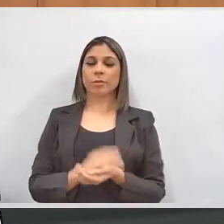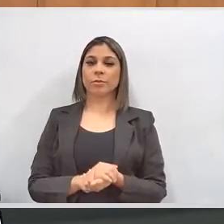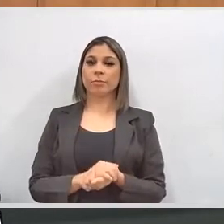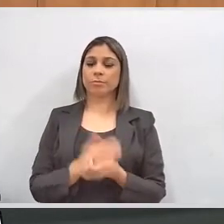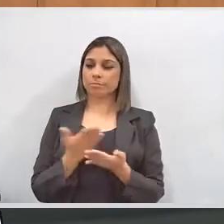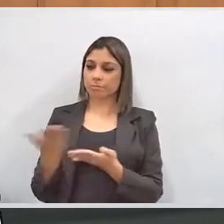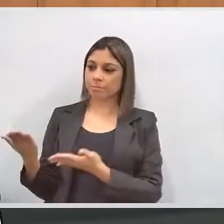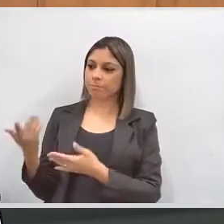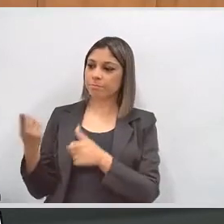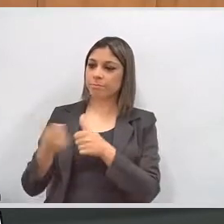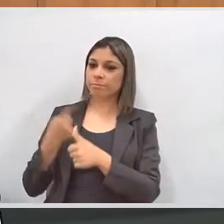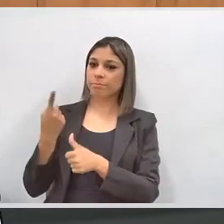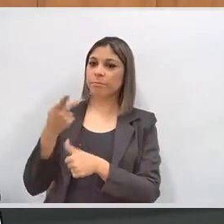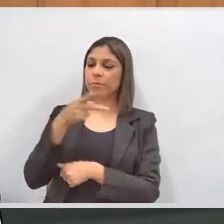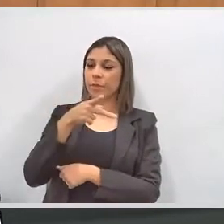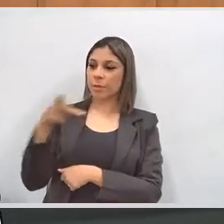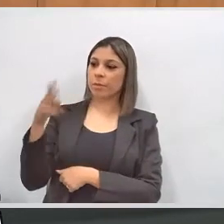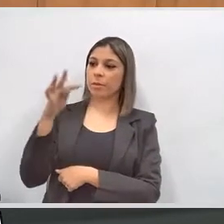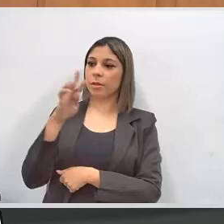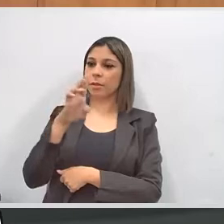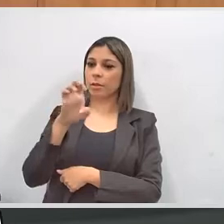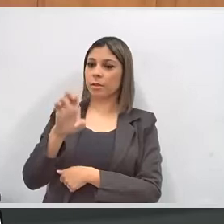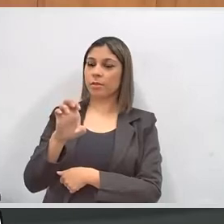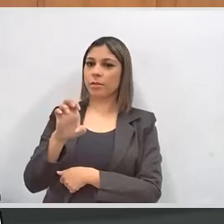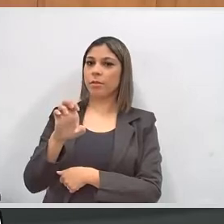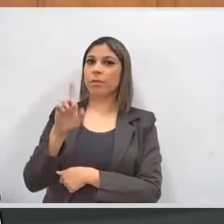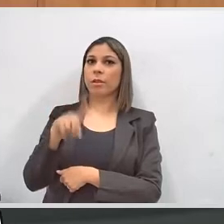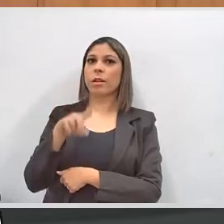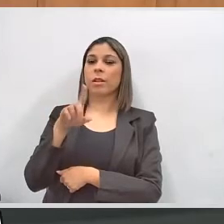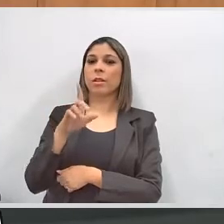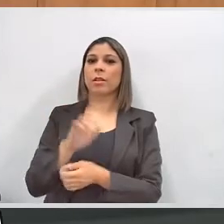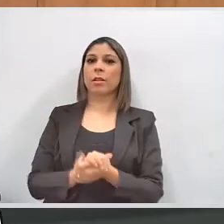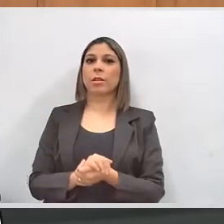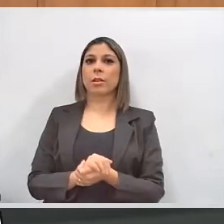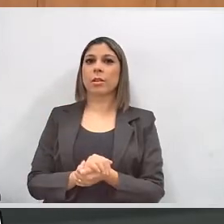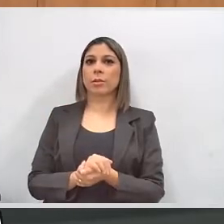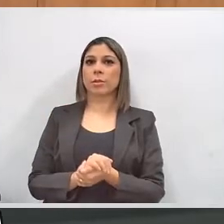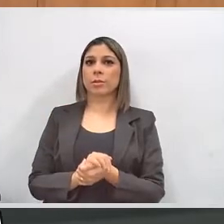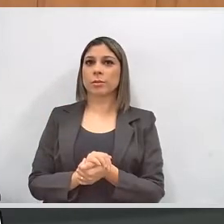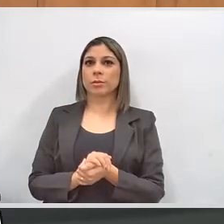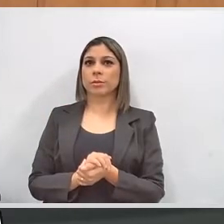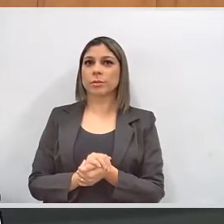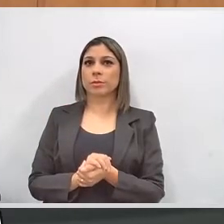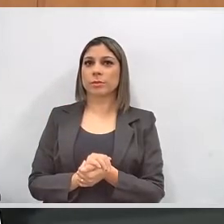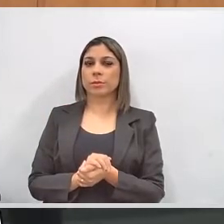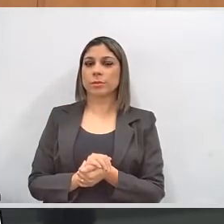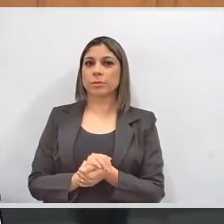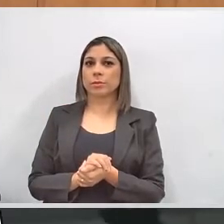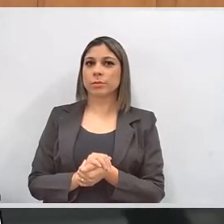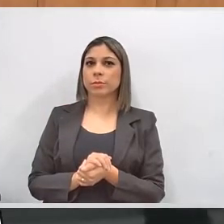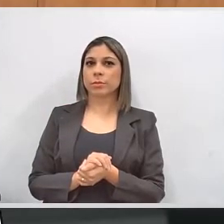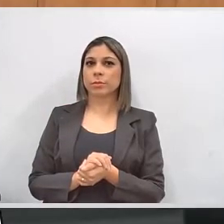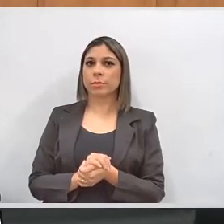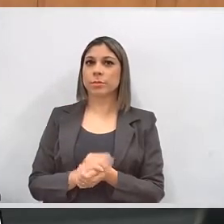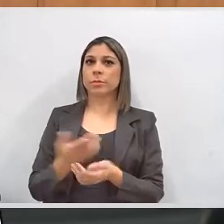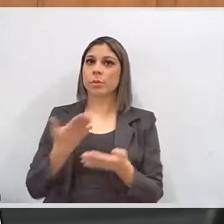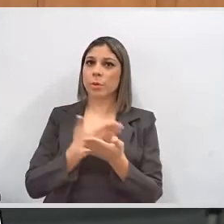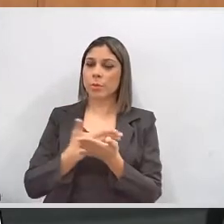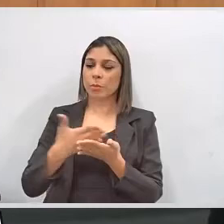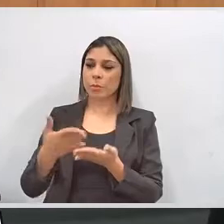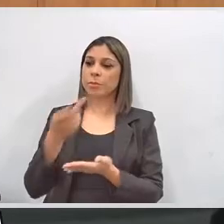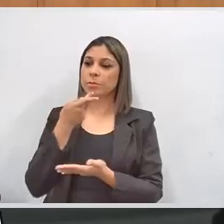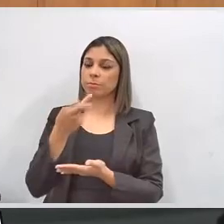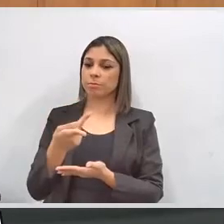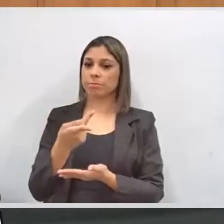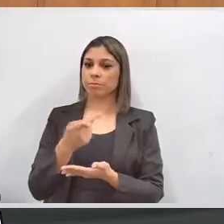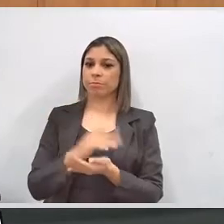a palavra, primeiramente, ao presidente do TRE, desembargador, doutor José Edgar Pena Morim Pereira, para